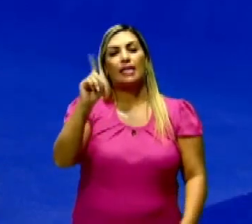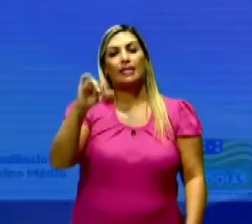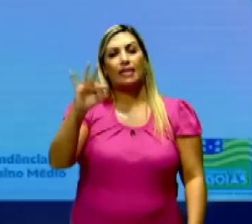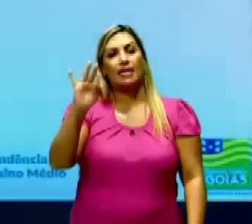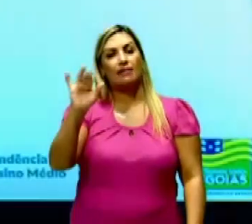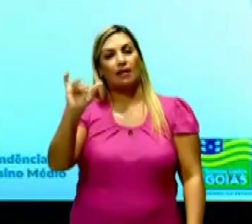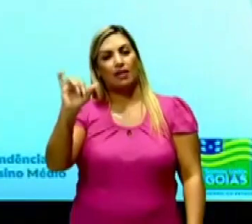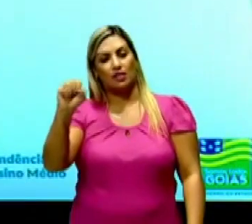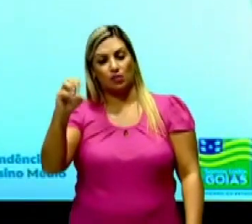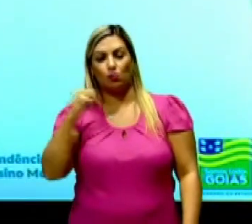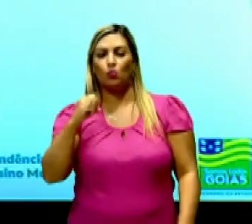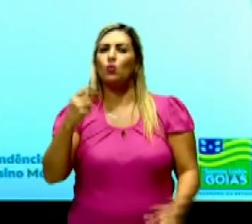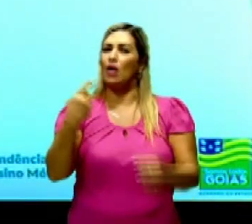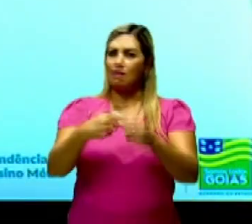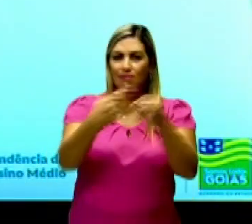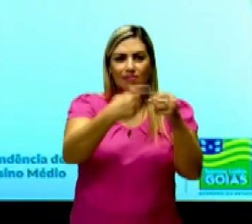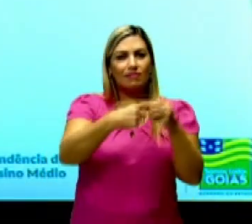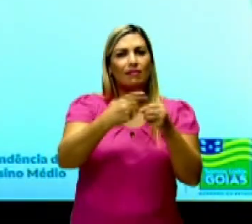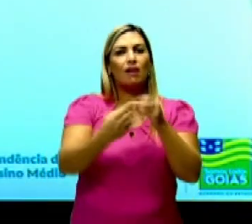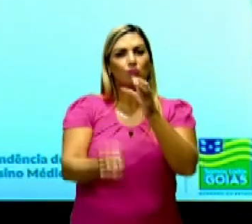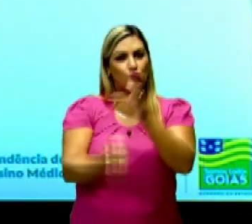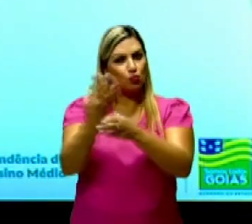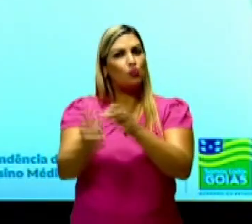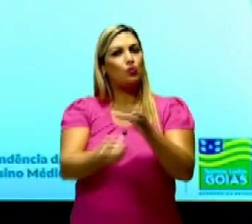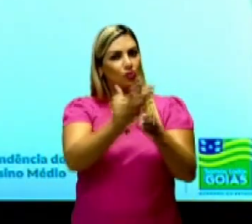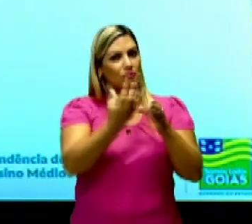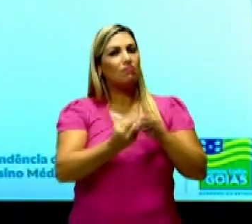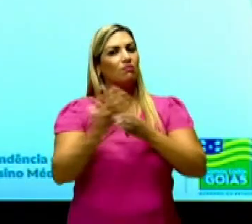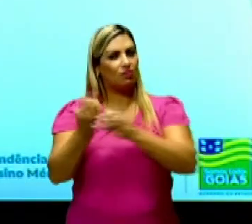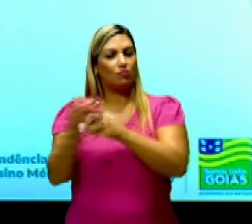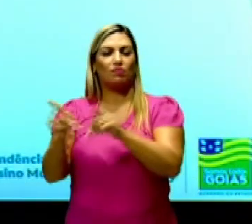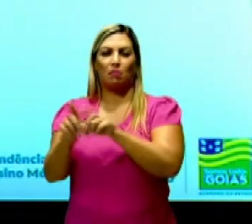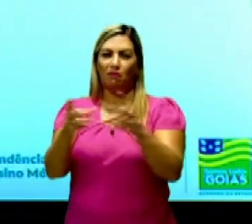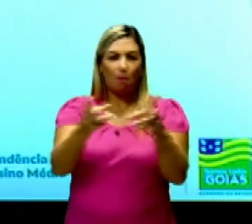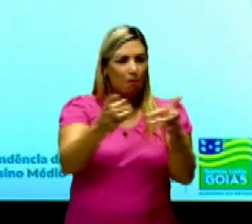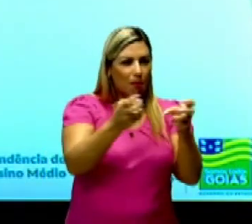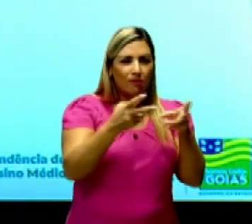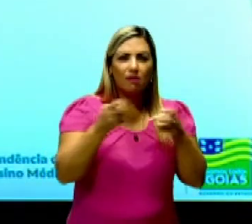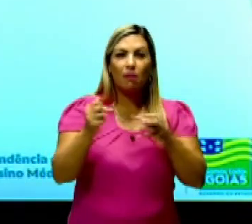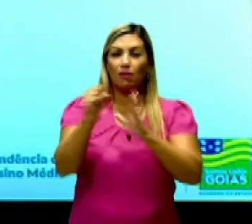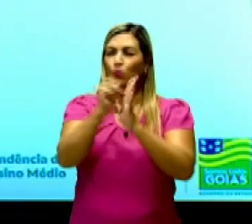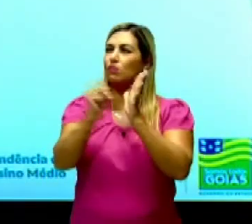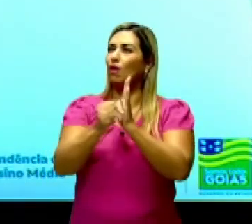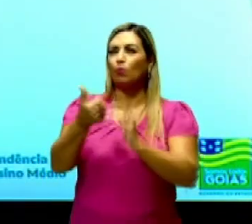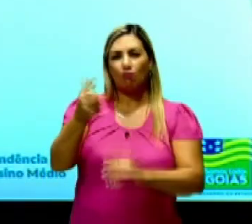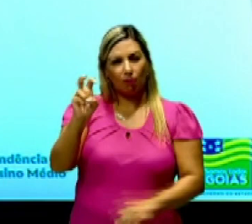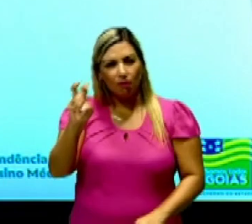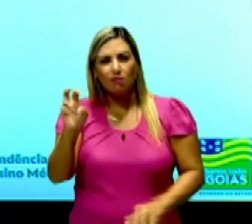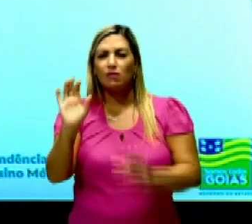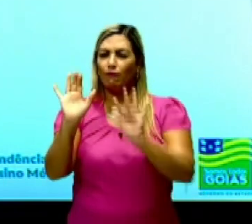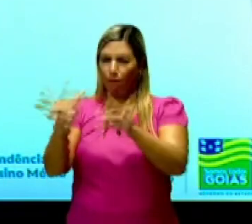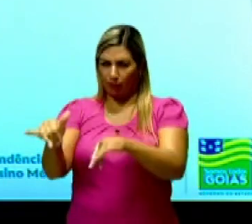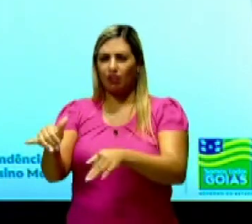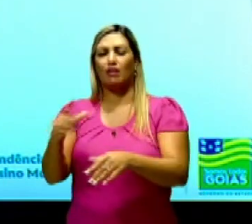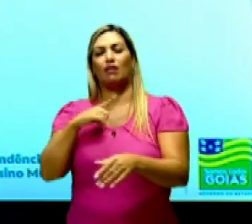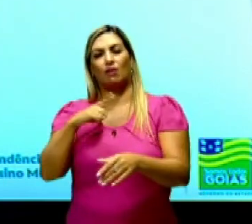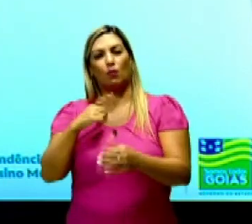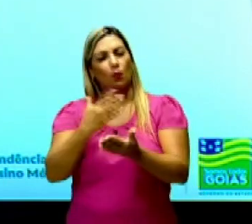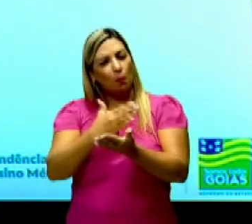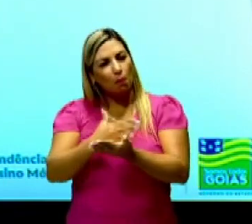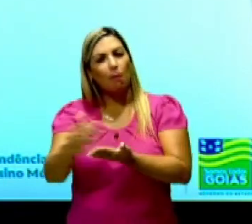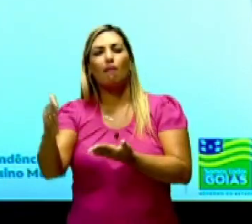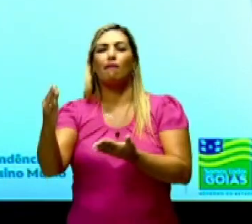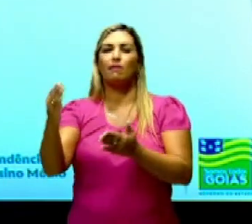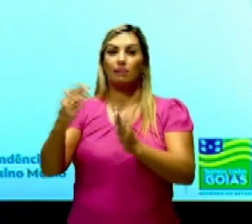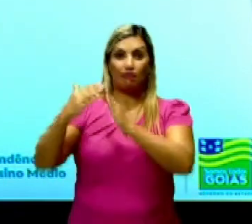cidades vão surgindo, tá? E a gente vai perceber que já lá no século XV, né, no final do século XV, a gente começa